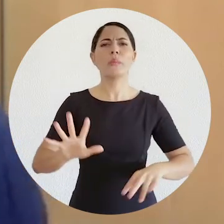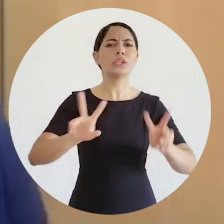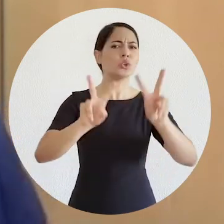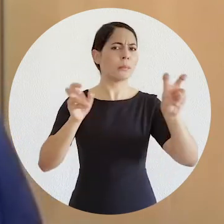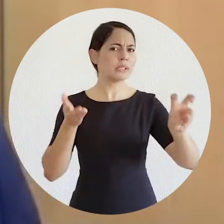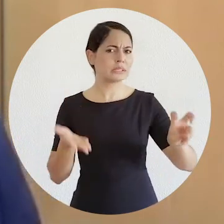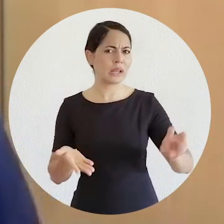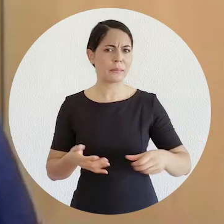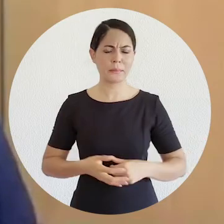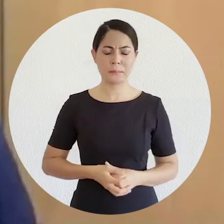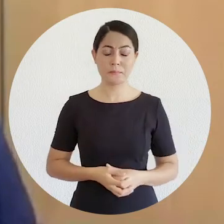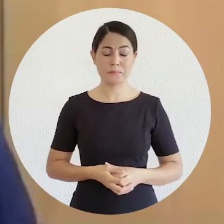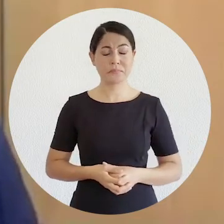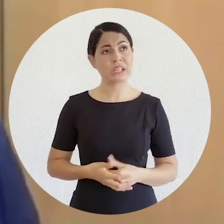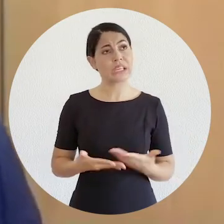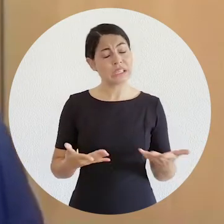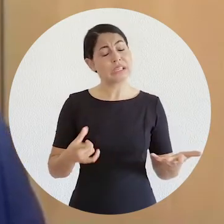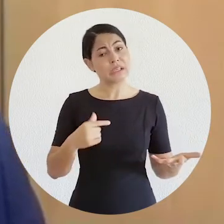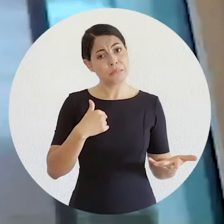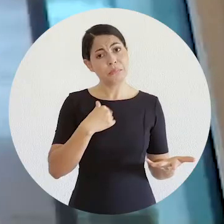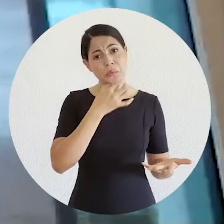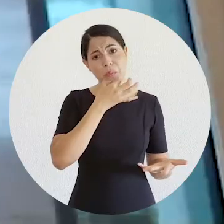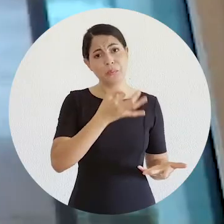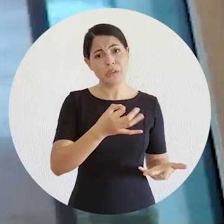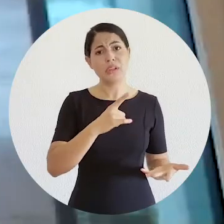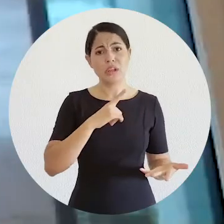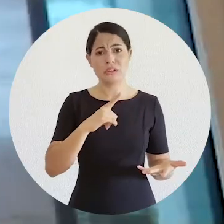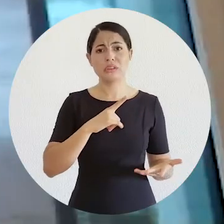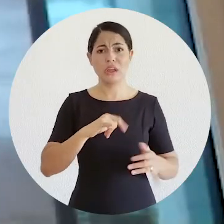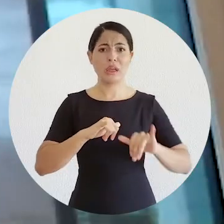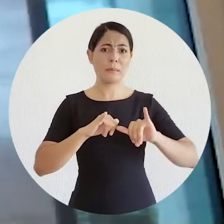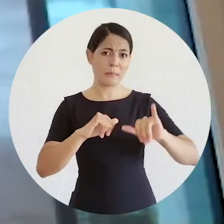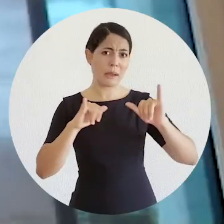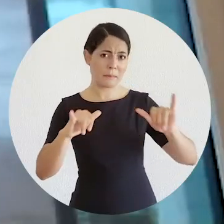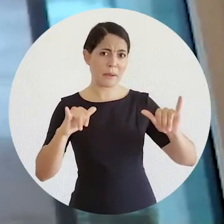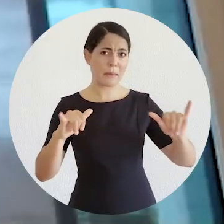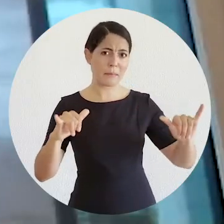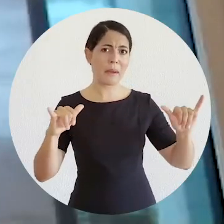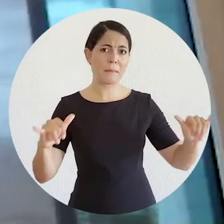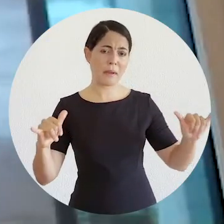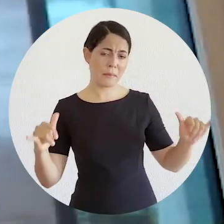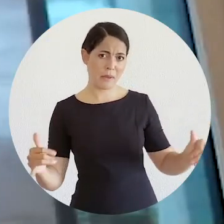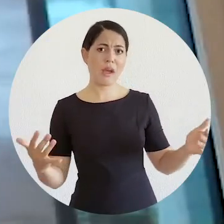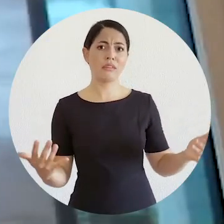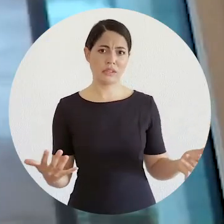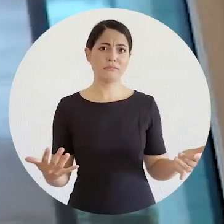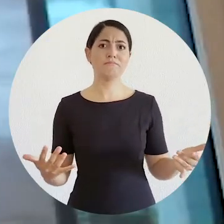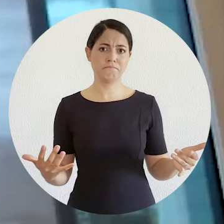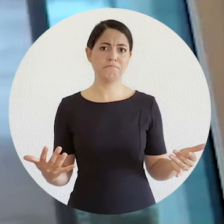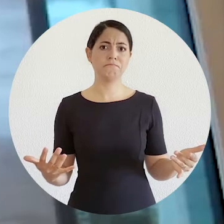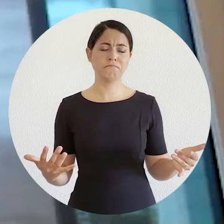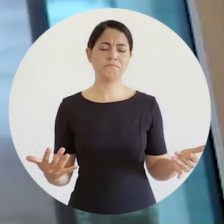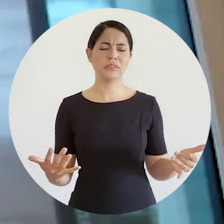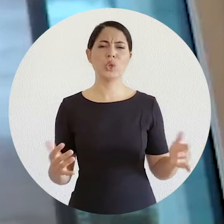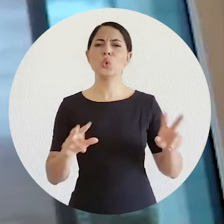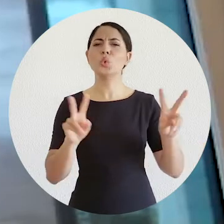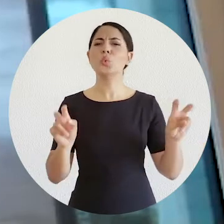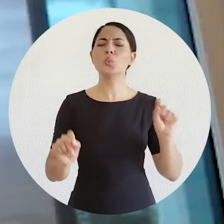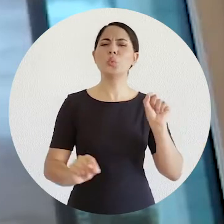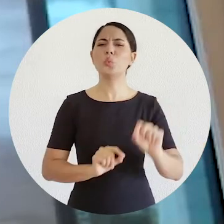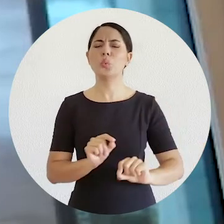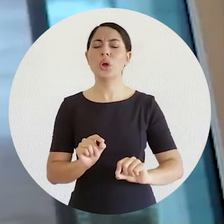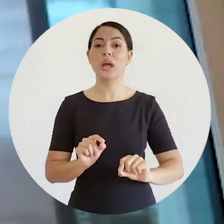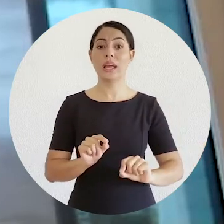inteiro em relação à mediação? Eu acho que existe uma campanha nacional de conscientização e